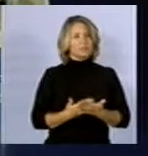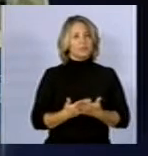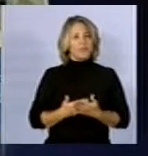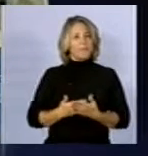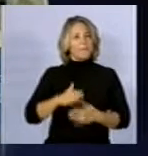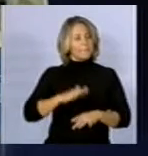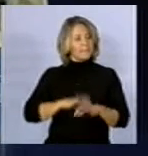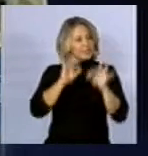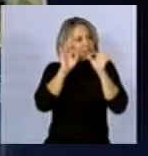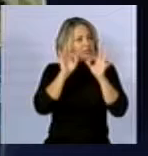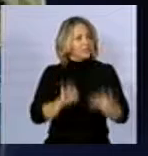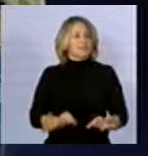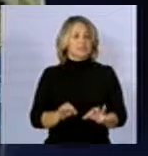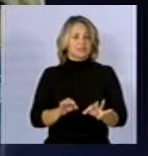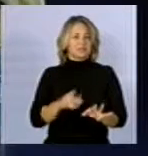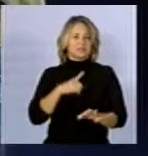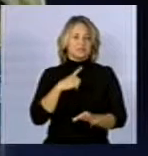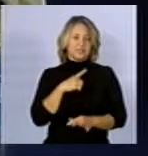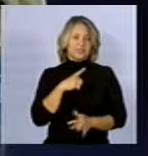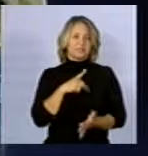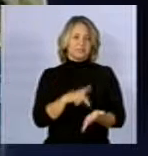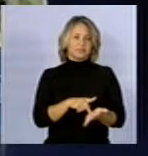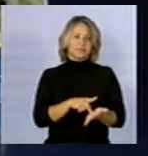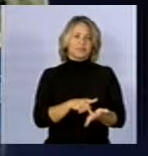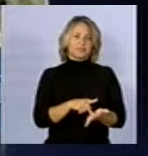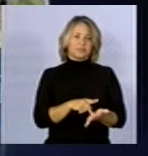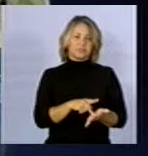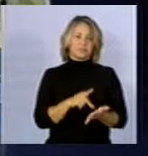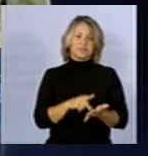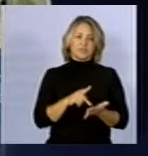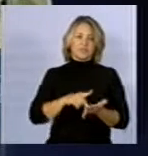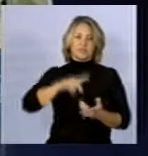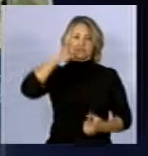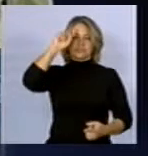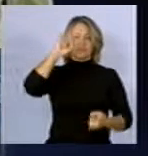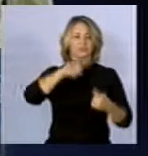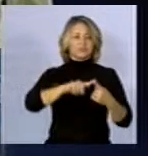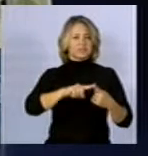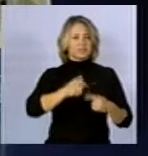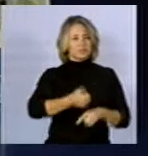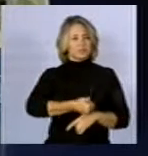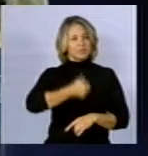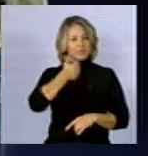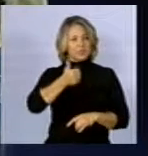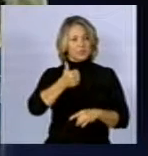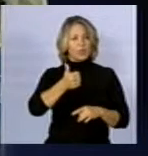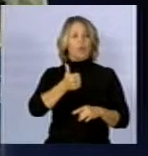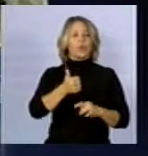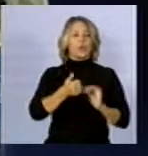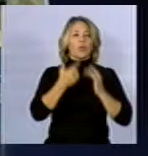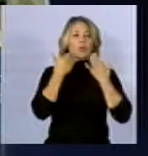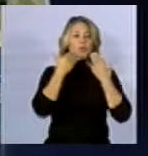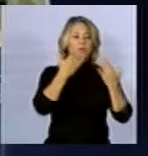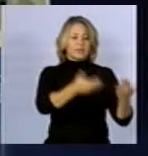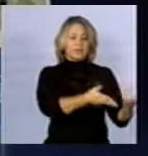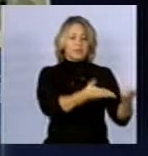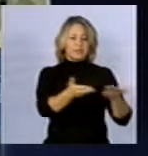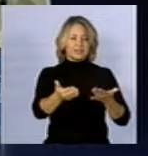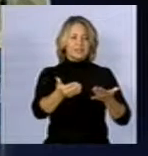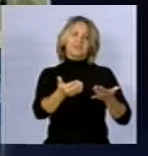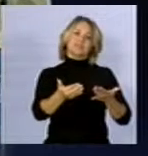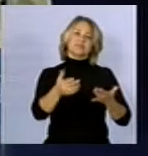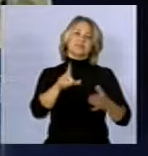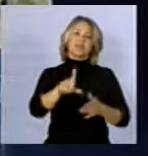consistentes, para a gente chegar a um consenso. Melhor, o mapa de exposição é uma